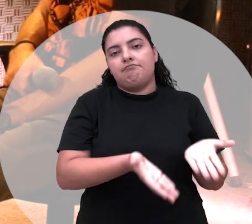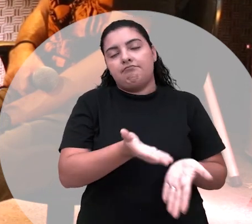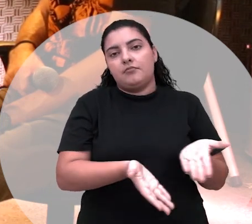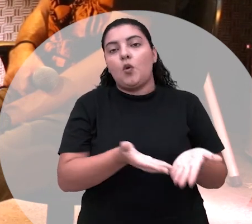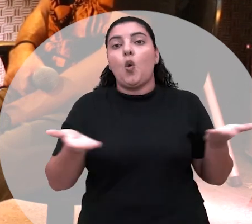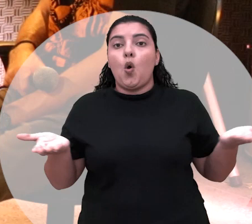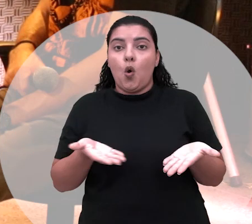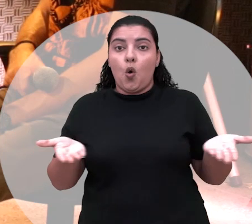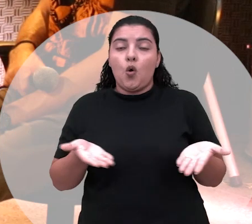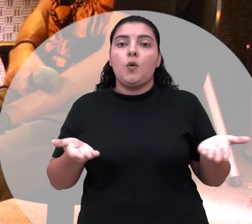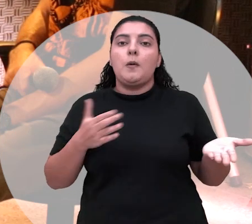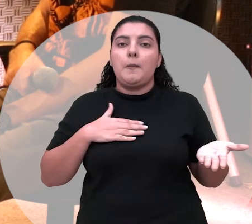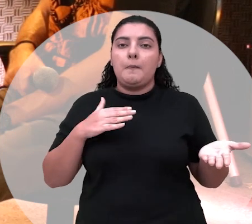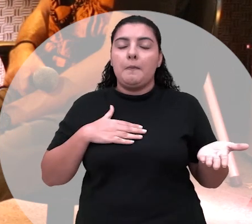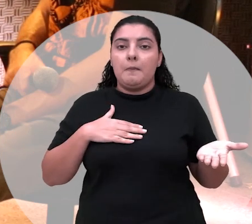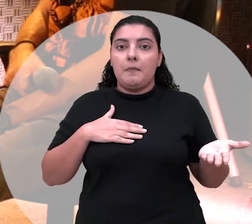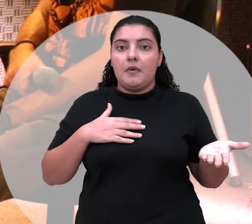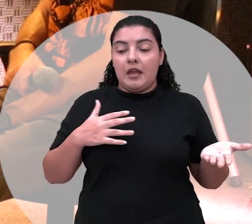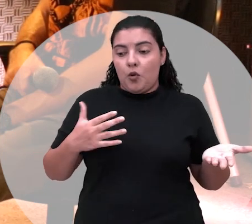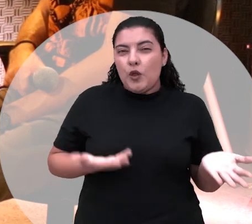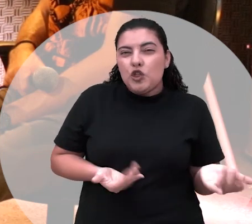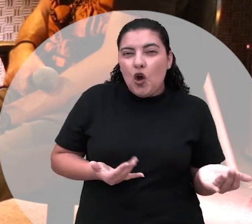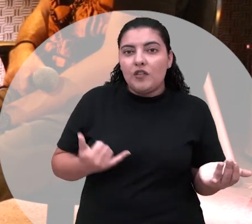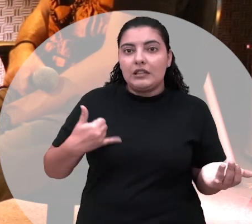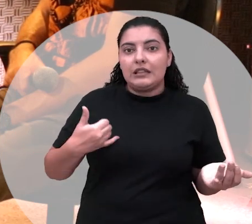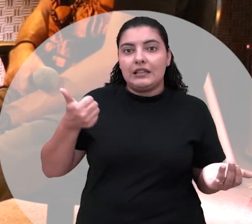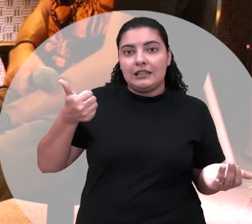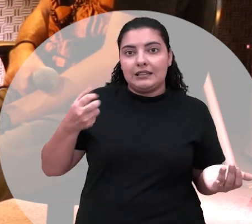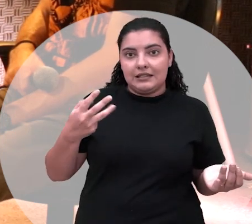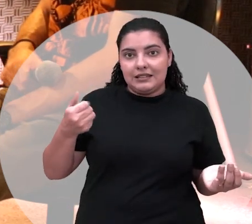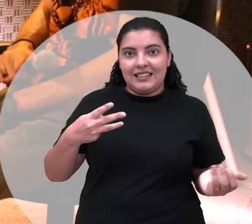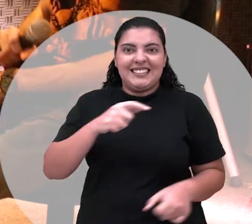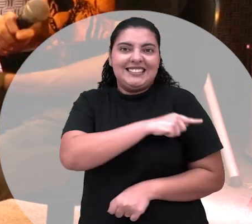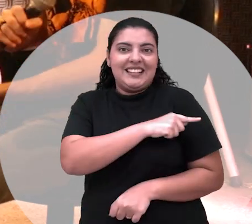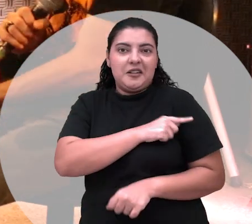hoje meu meu castelo tem treze anos cursa o sétimo ano